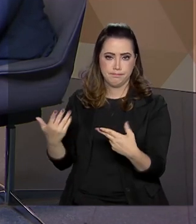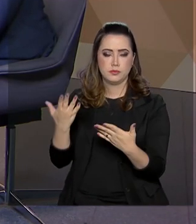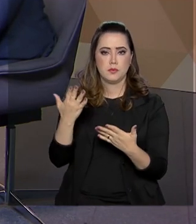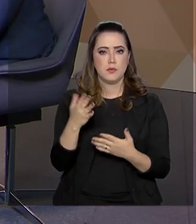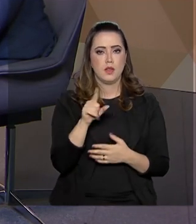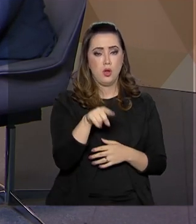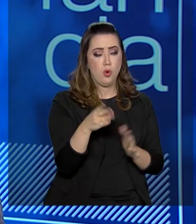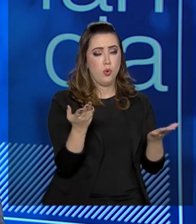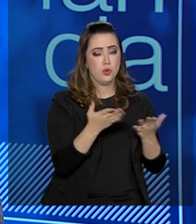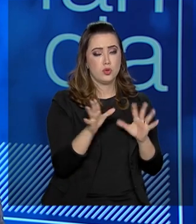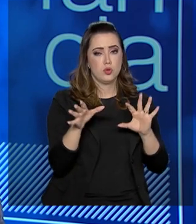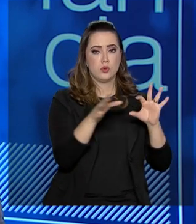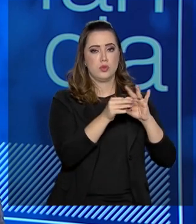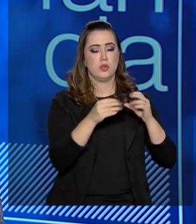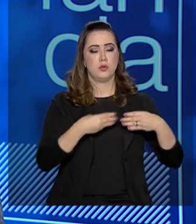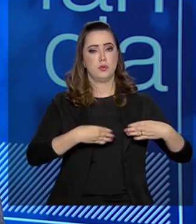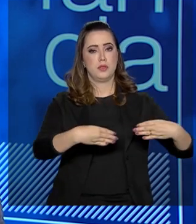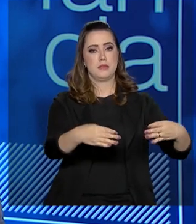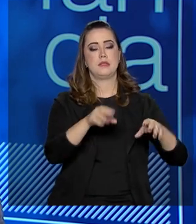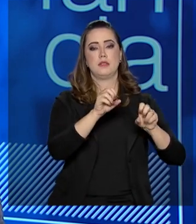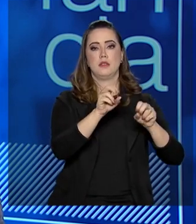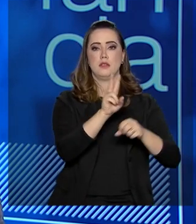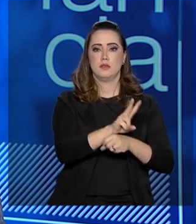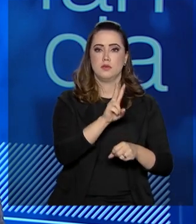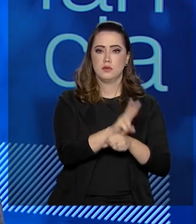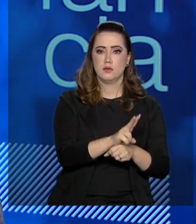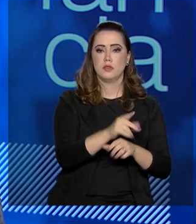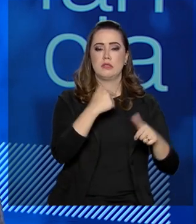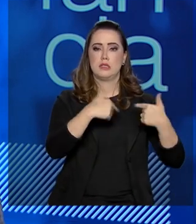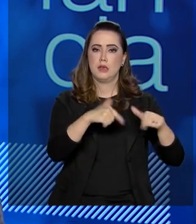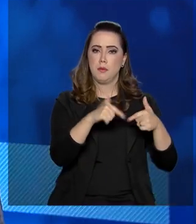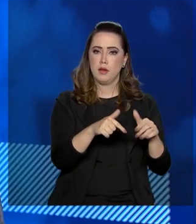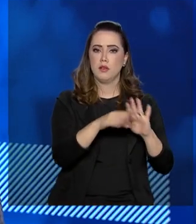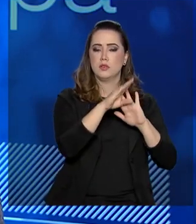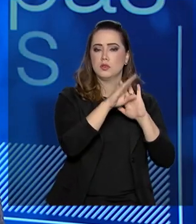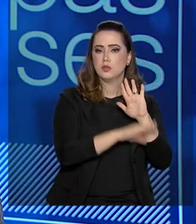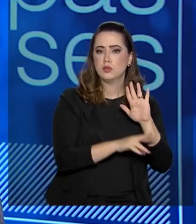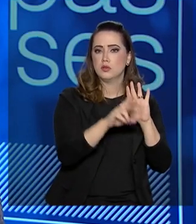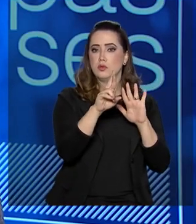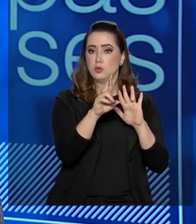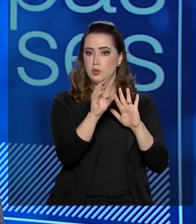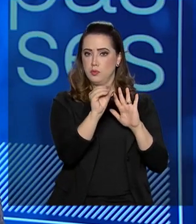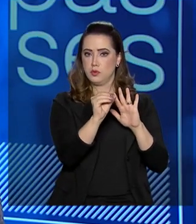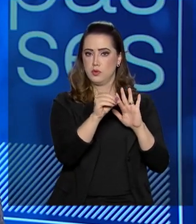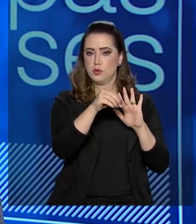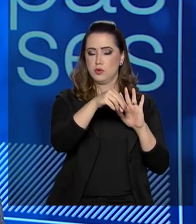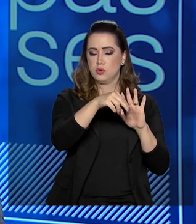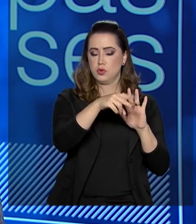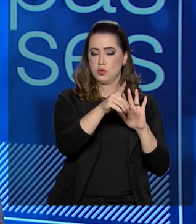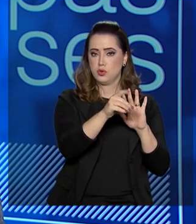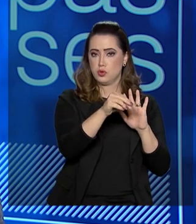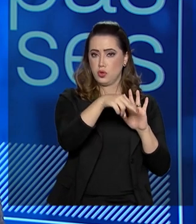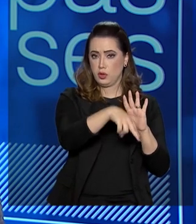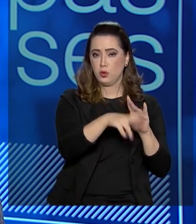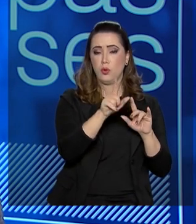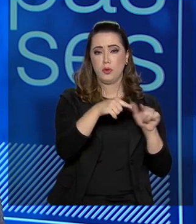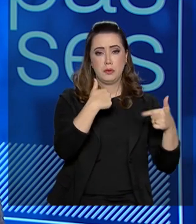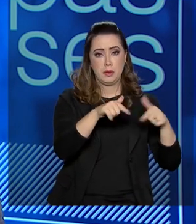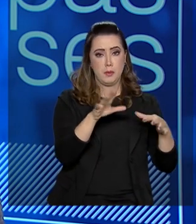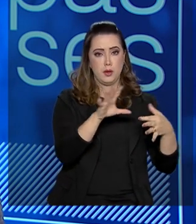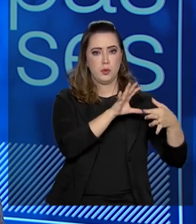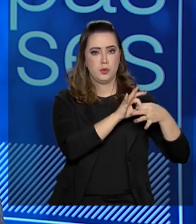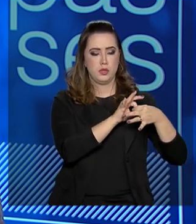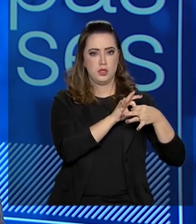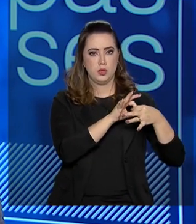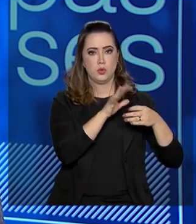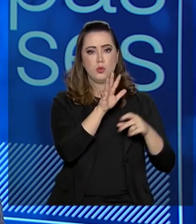com Ministério da Defesa, atuar no Projeto Rondon. Hoje o Projeto Rondon é uma parceria integrada com o FNDE.